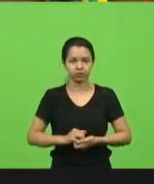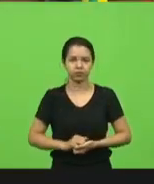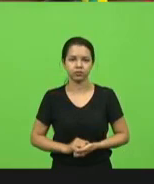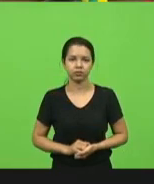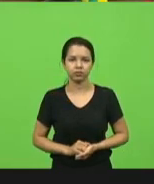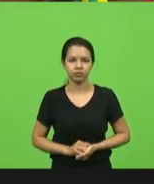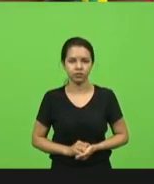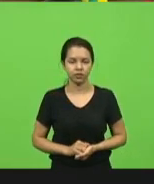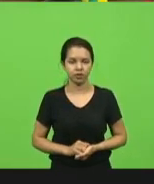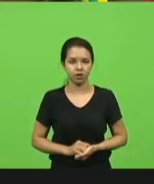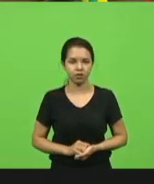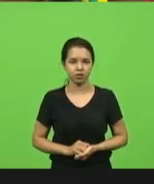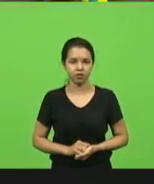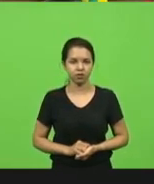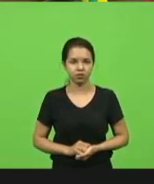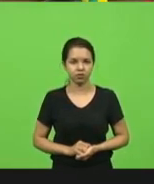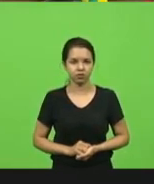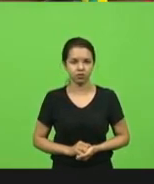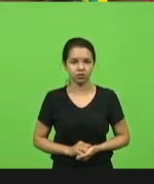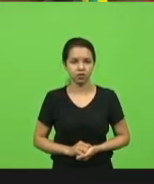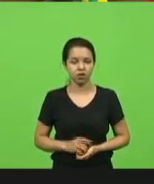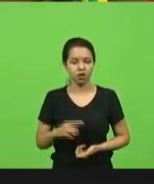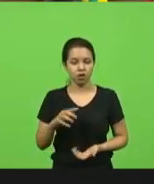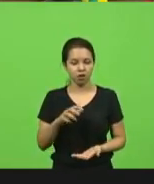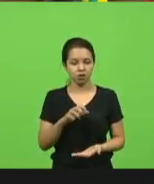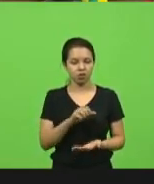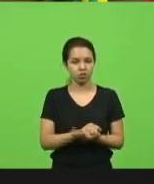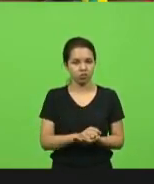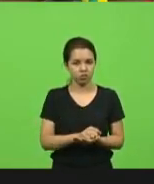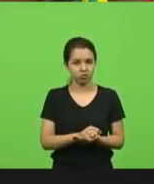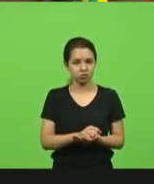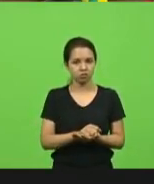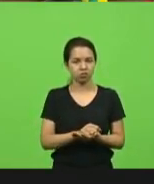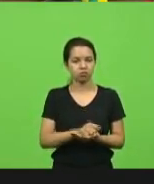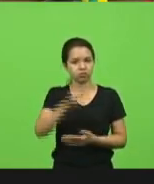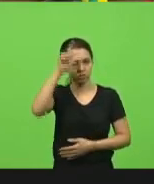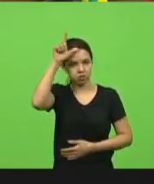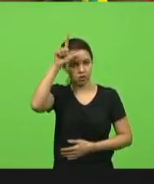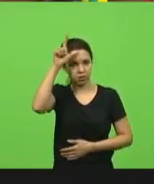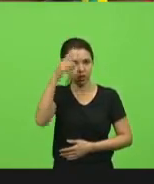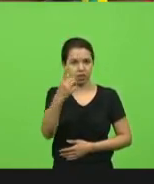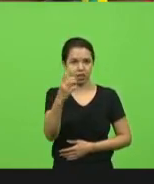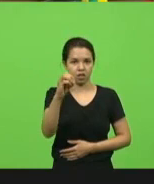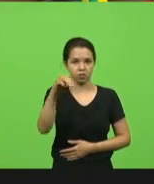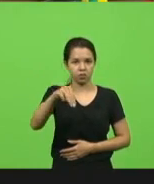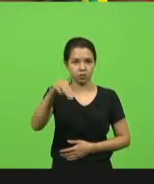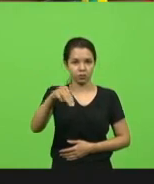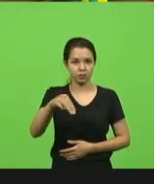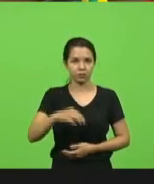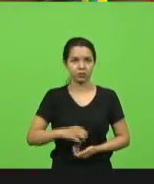Obrigado, deputado. Próximo, escrito, sargento Lima, por 10 minutos, sargento. Grande deputado.